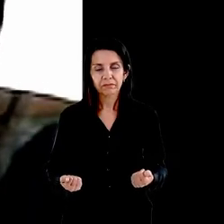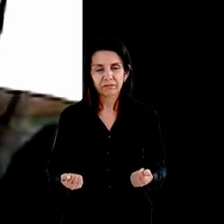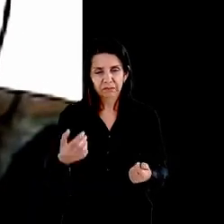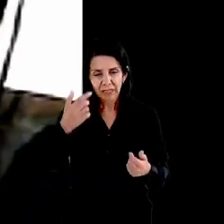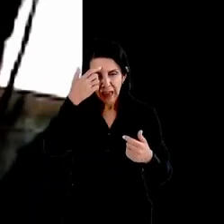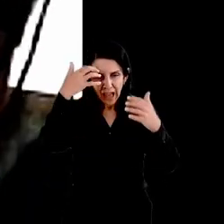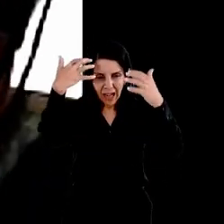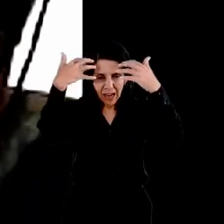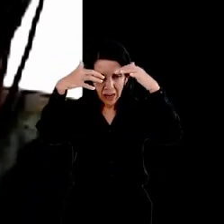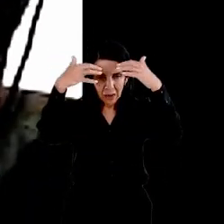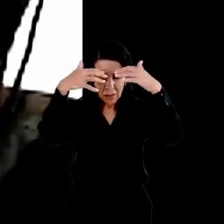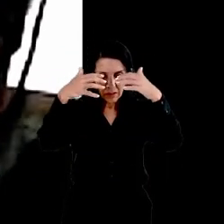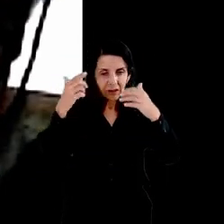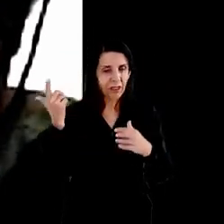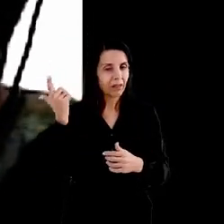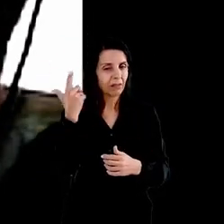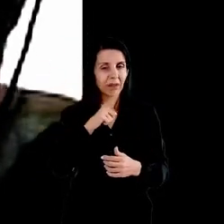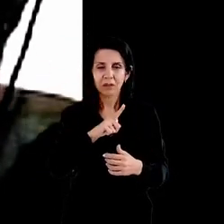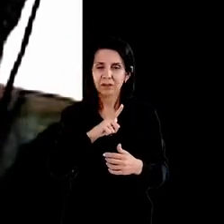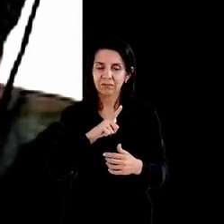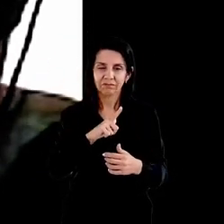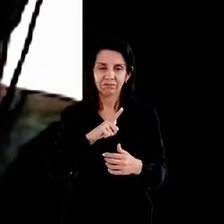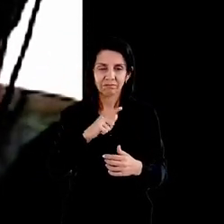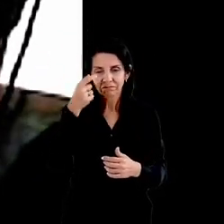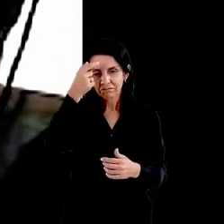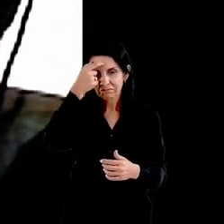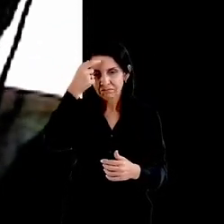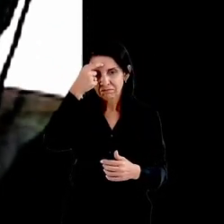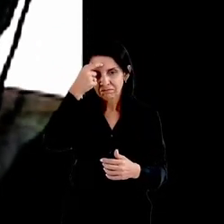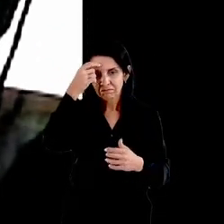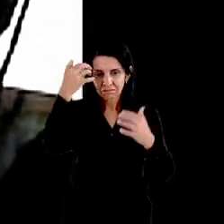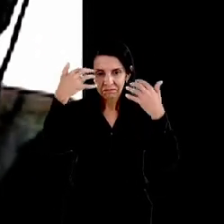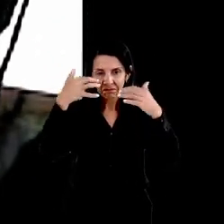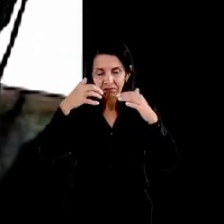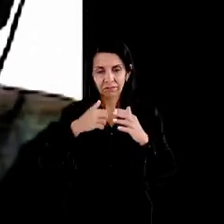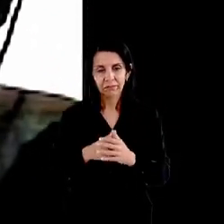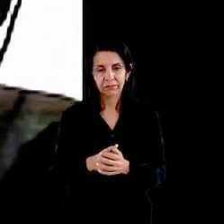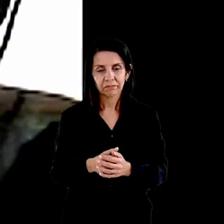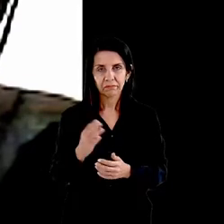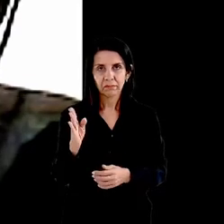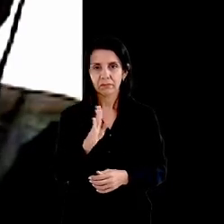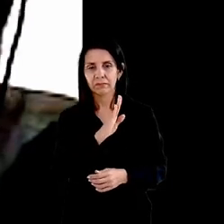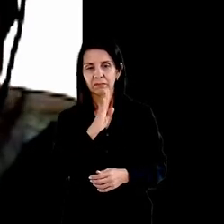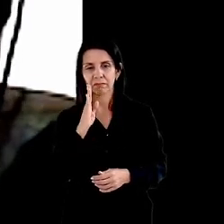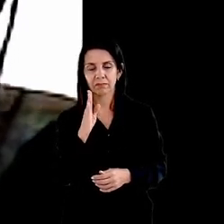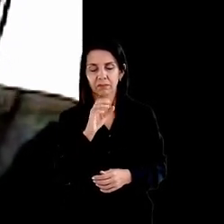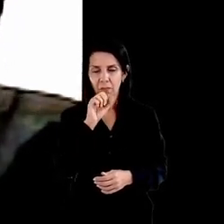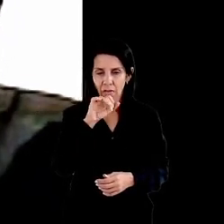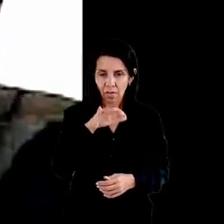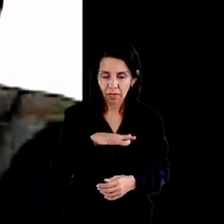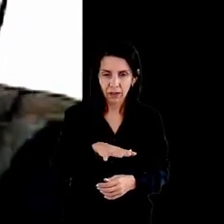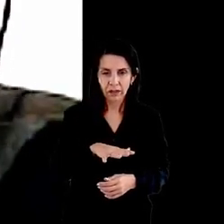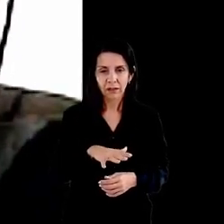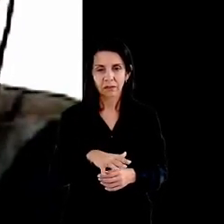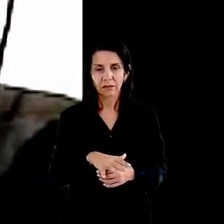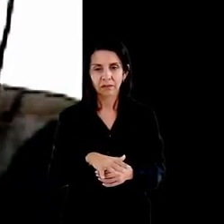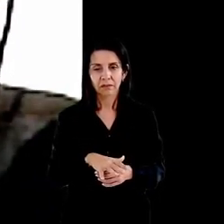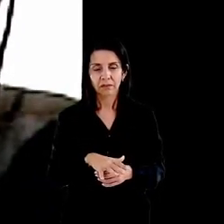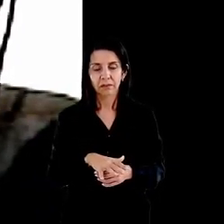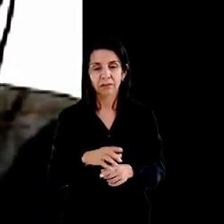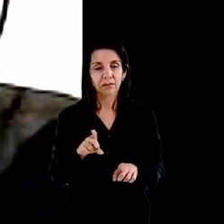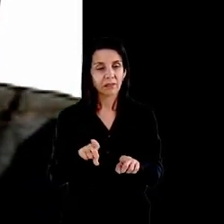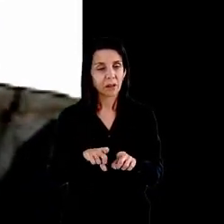perde sua capacidade de comandar o corpo a pessoa sente tontura enjoo náusea e tem dificuldade de